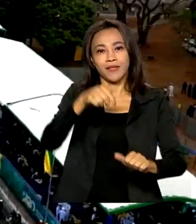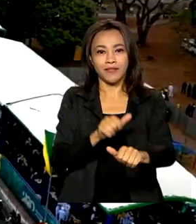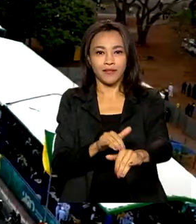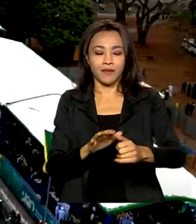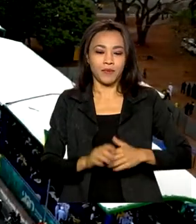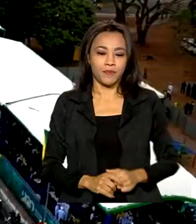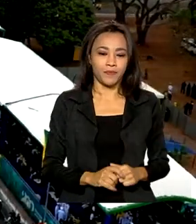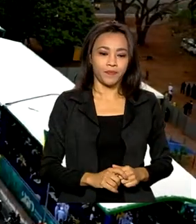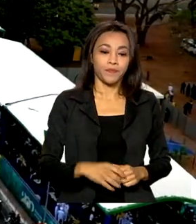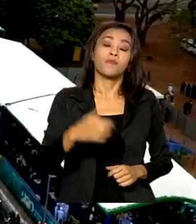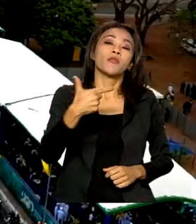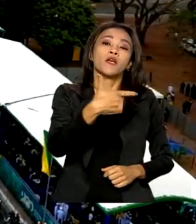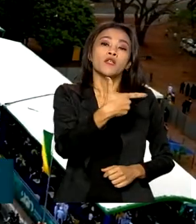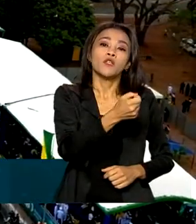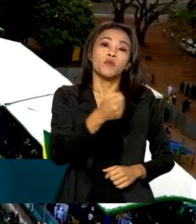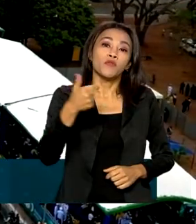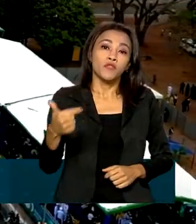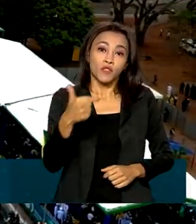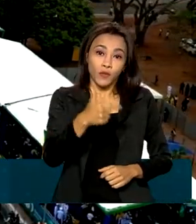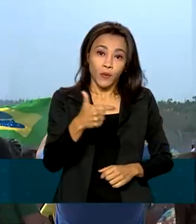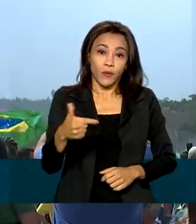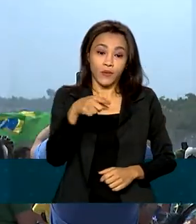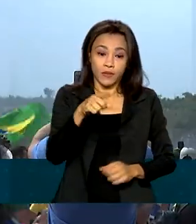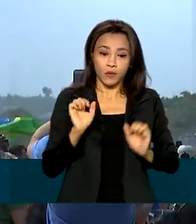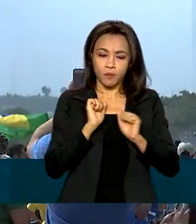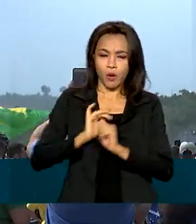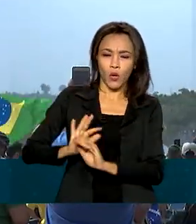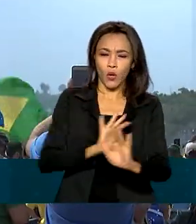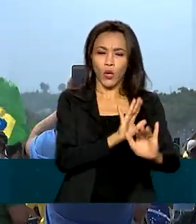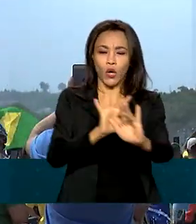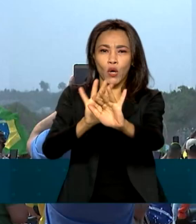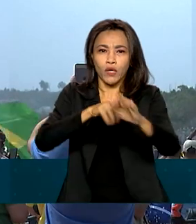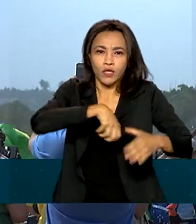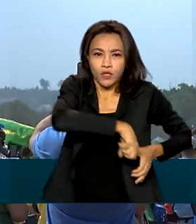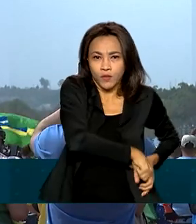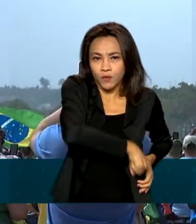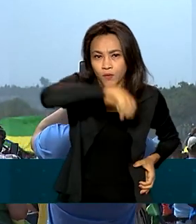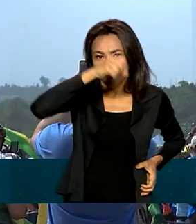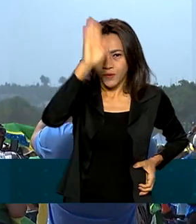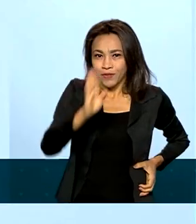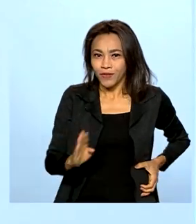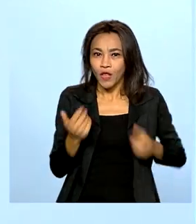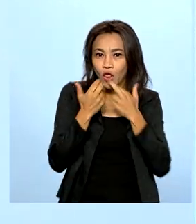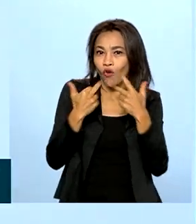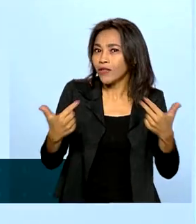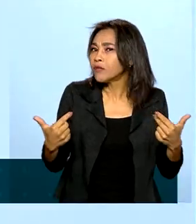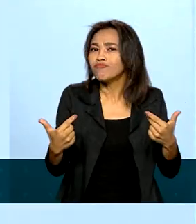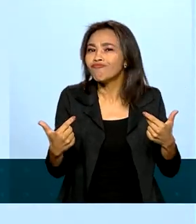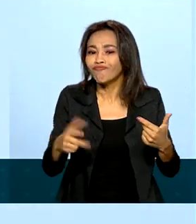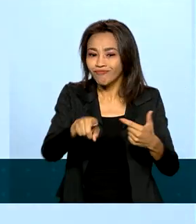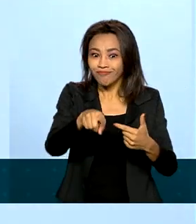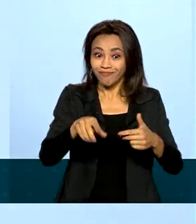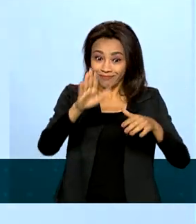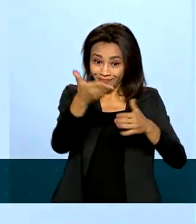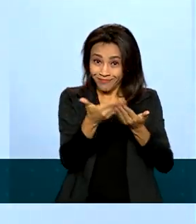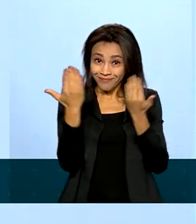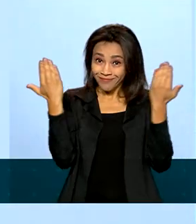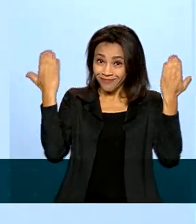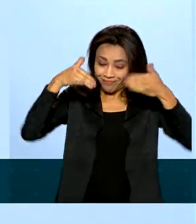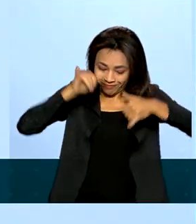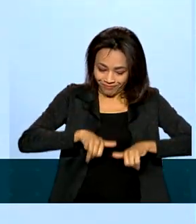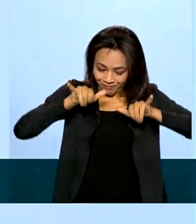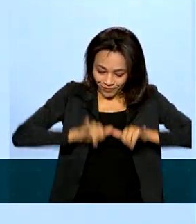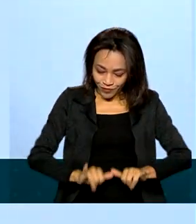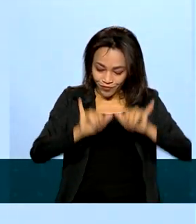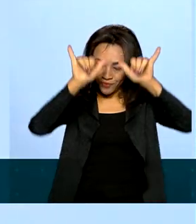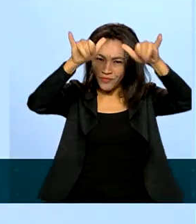Em 2022, o desfile da Independência começou com uma novidade. A Esquadrilha da Fumaça, que tradicionalmente encerra